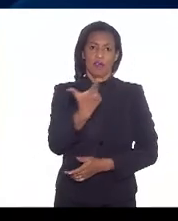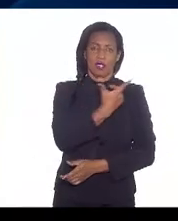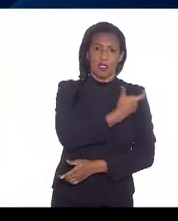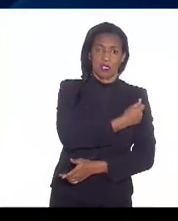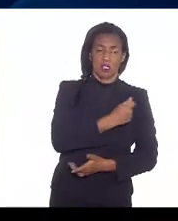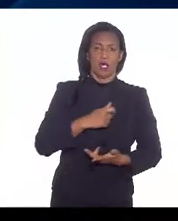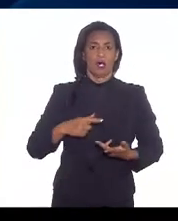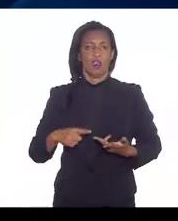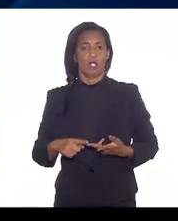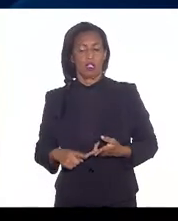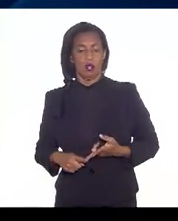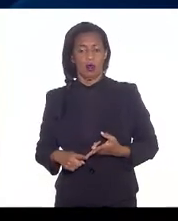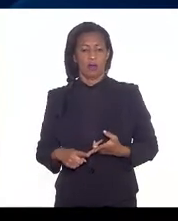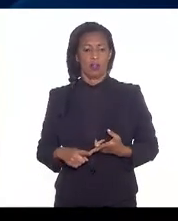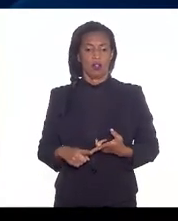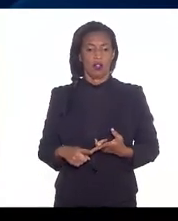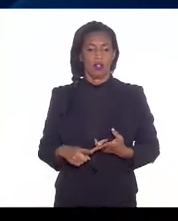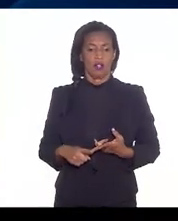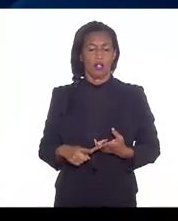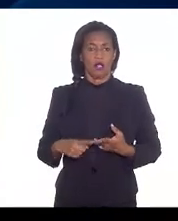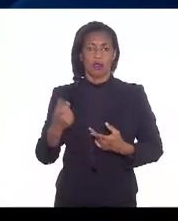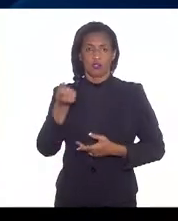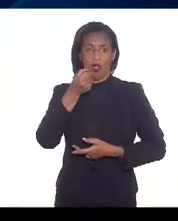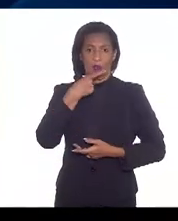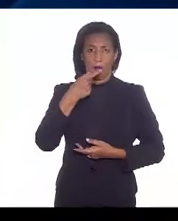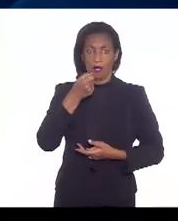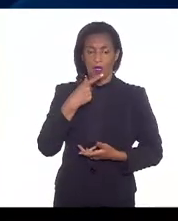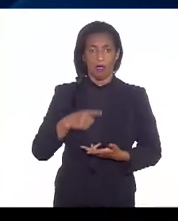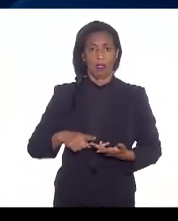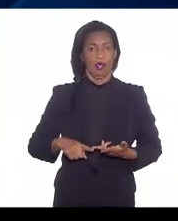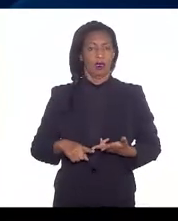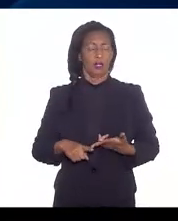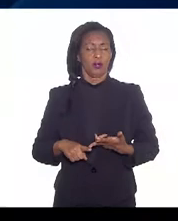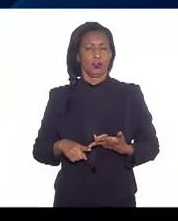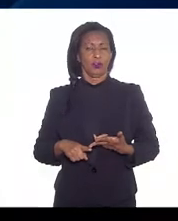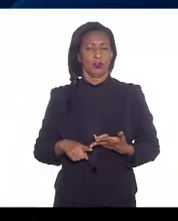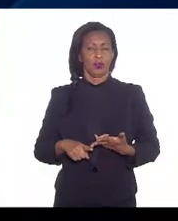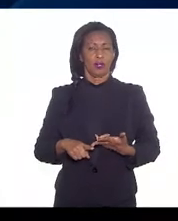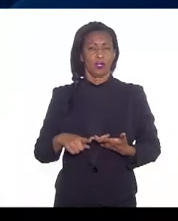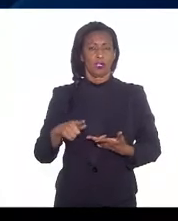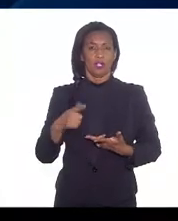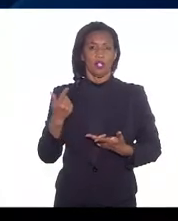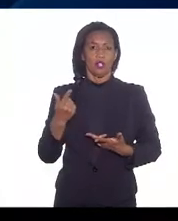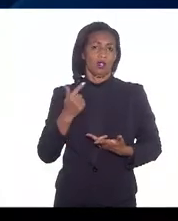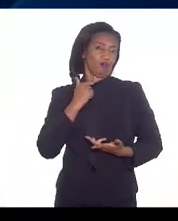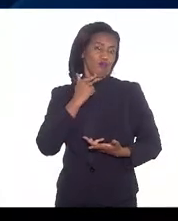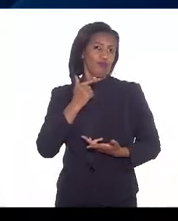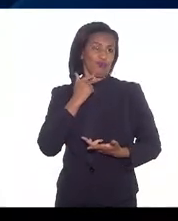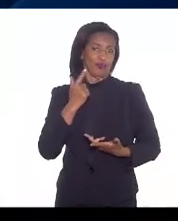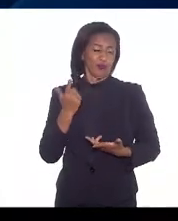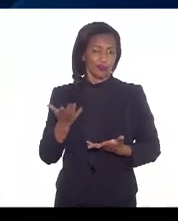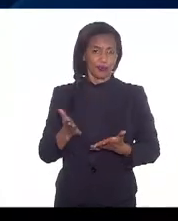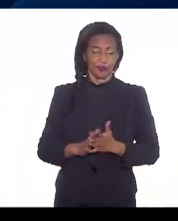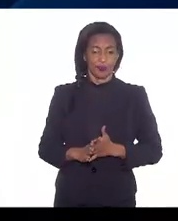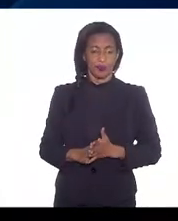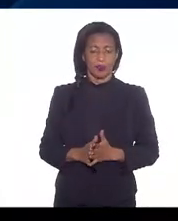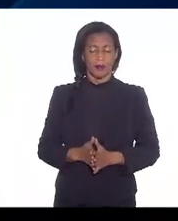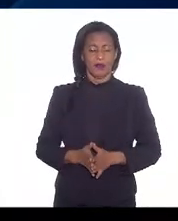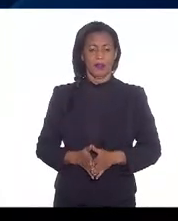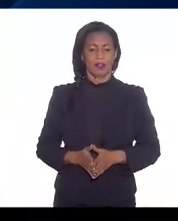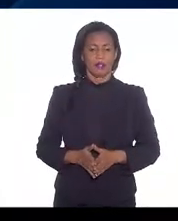e prescrição de medicamentos têm eficácia comprovada. Vamos lá. Seguindo aqui.